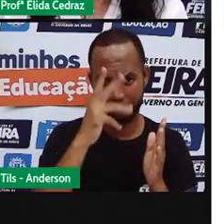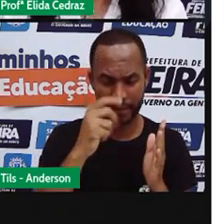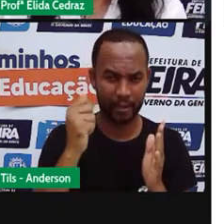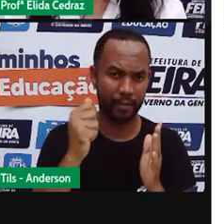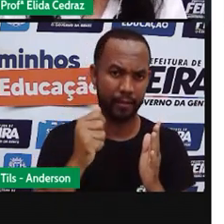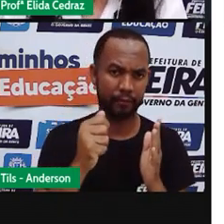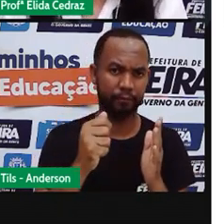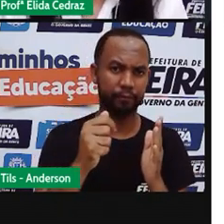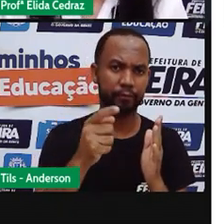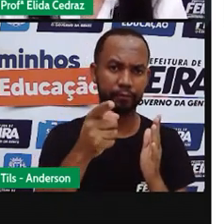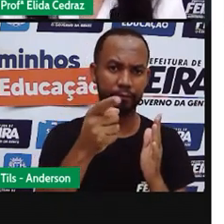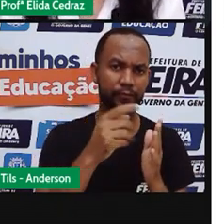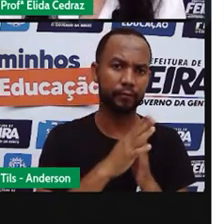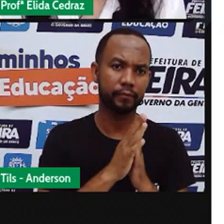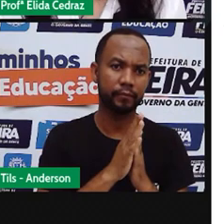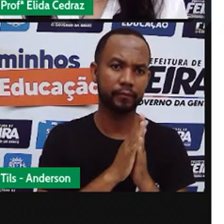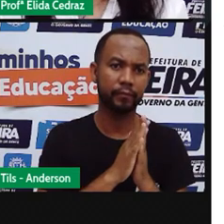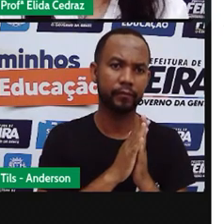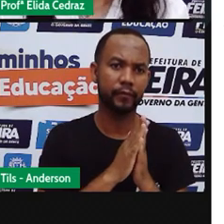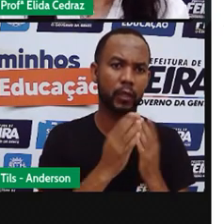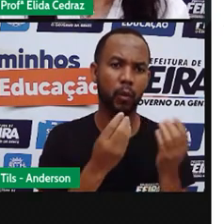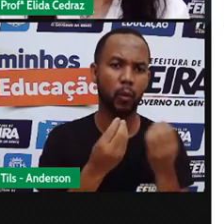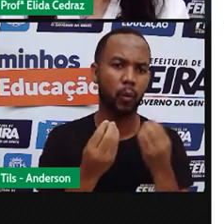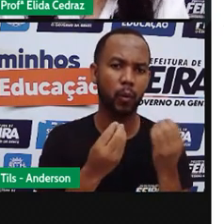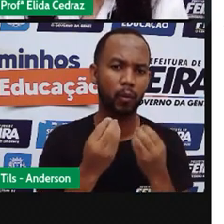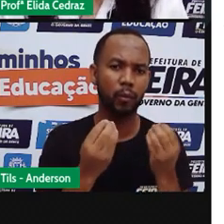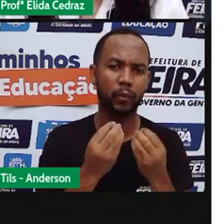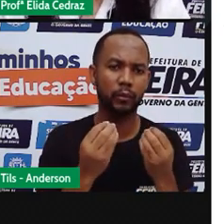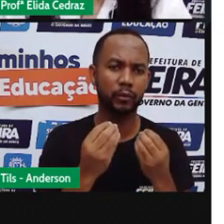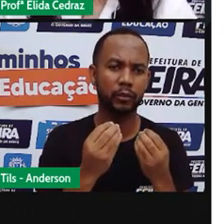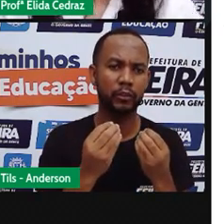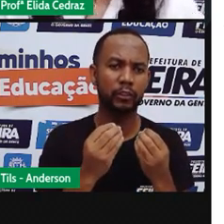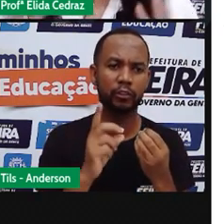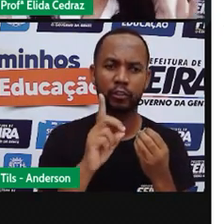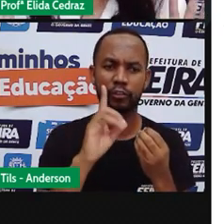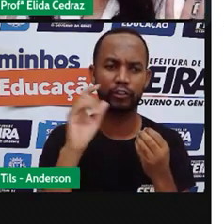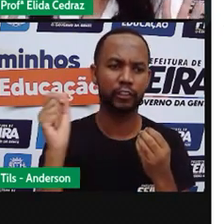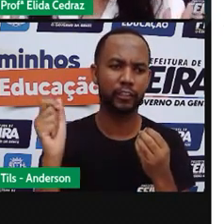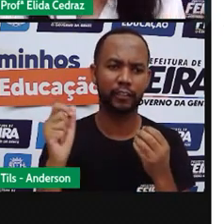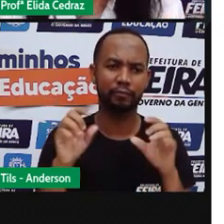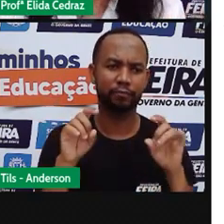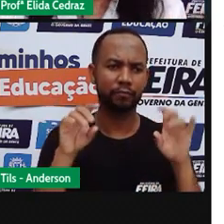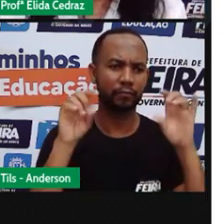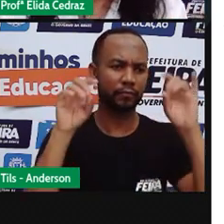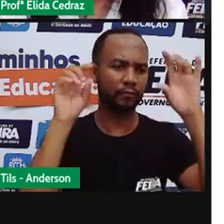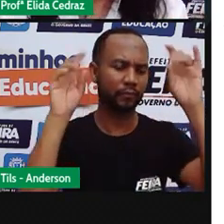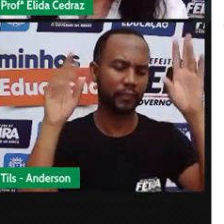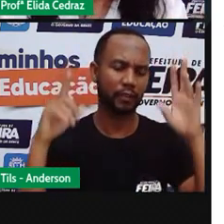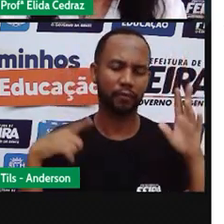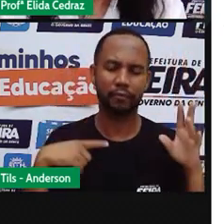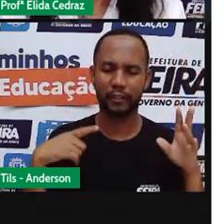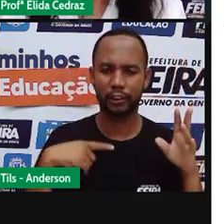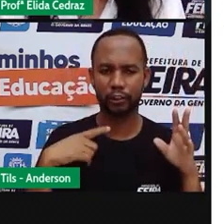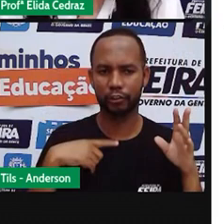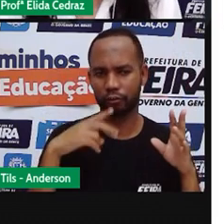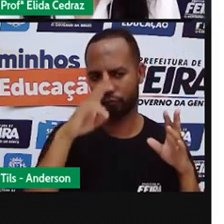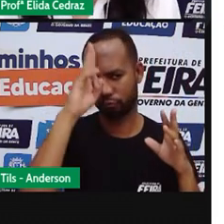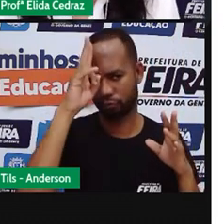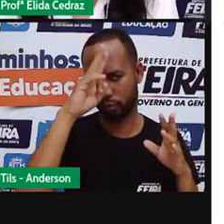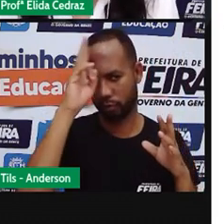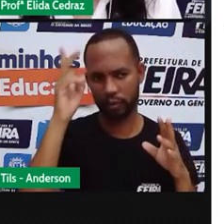Fera. Sente os momentos mágicos. Quais são os momentos mágicos que tem nesse ponto do castelo?